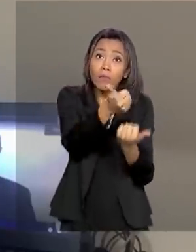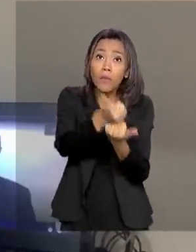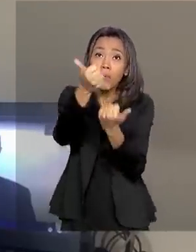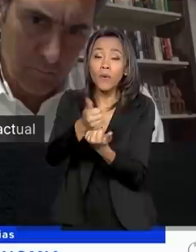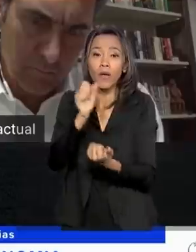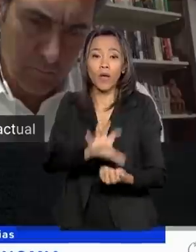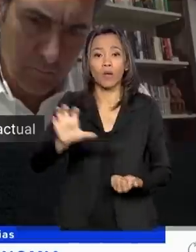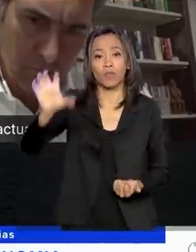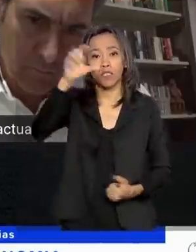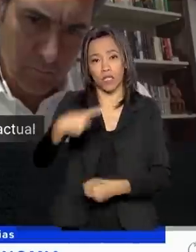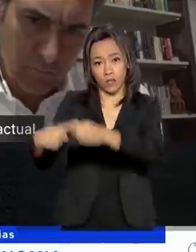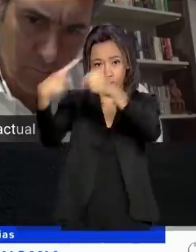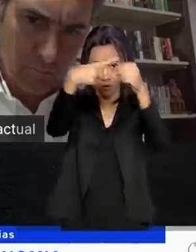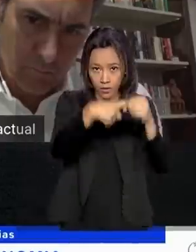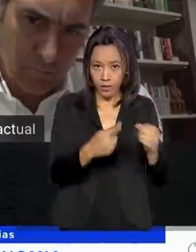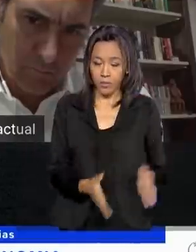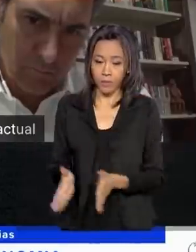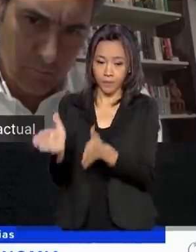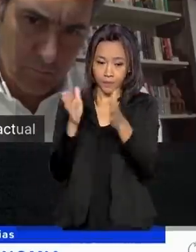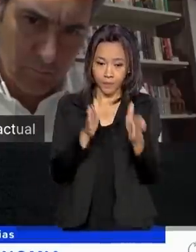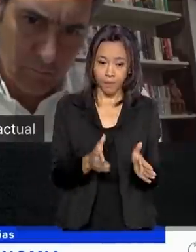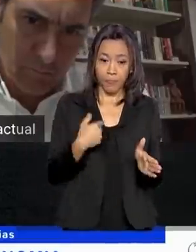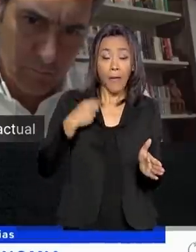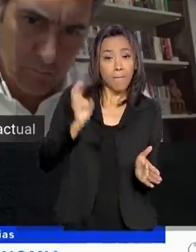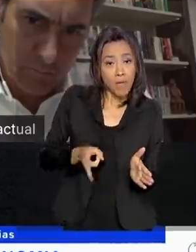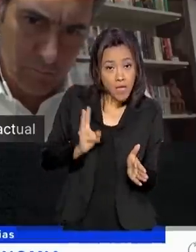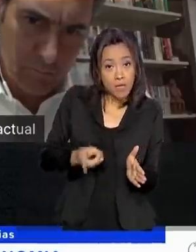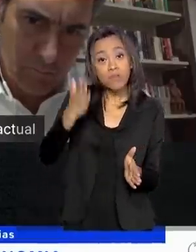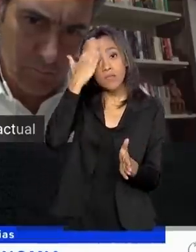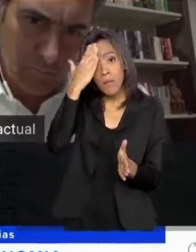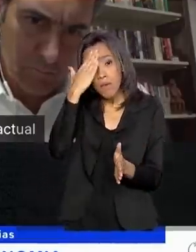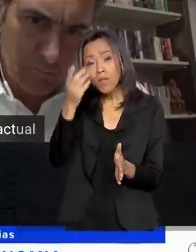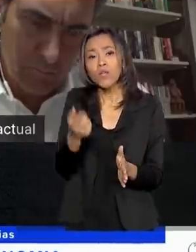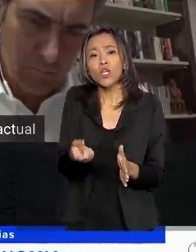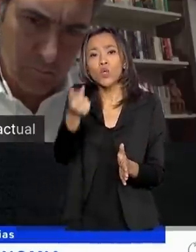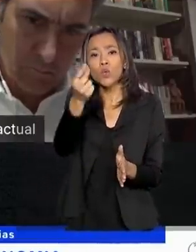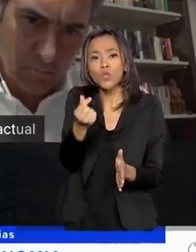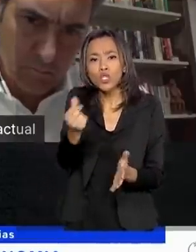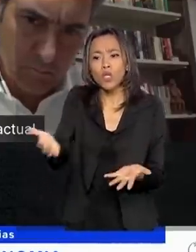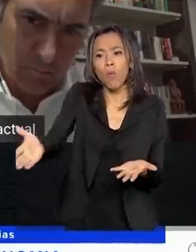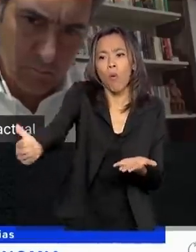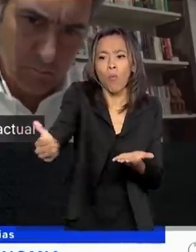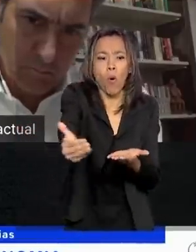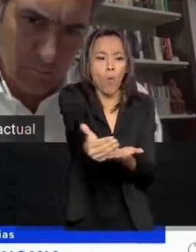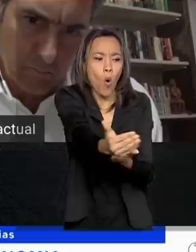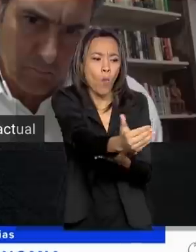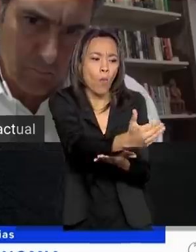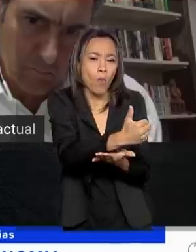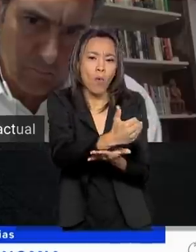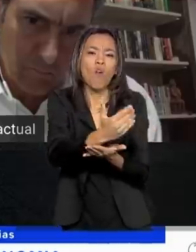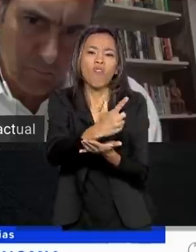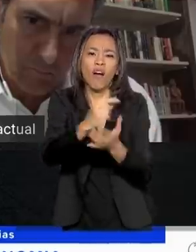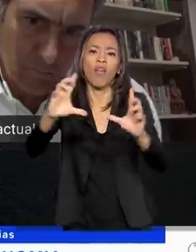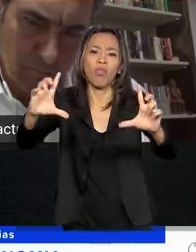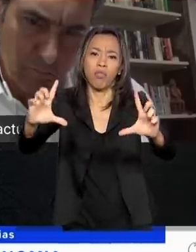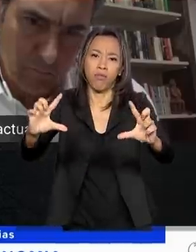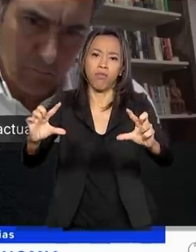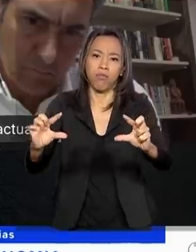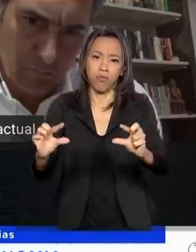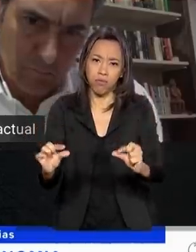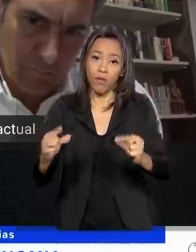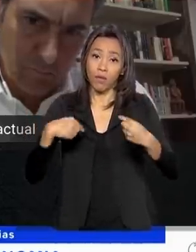municípios. Mesmo sabendo que a nossa receita vai desabar, nós mantivemos os